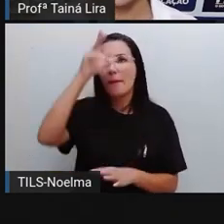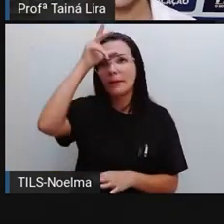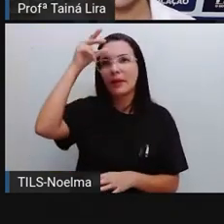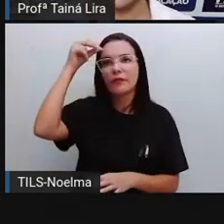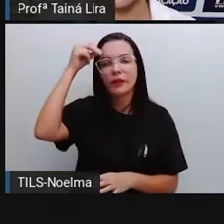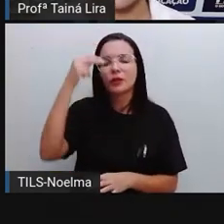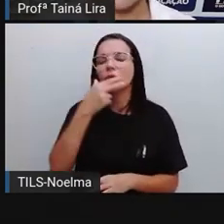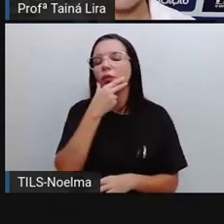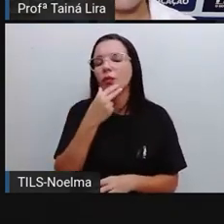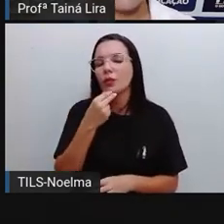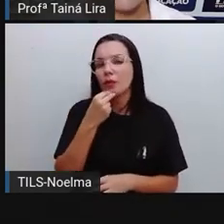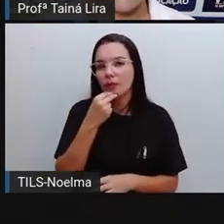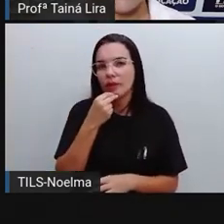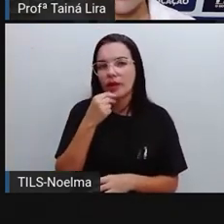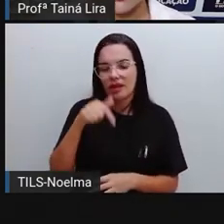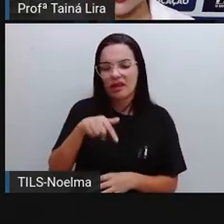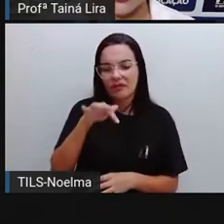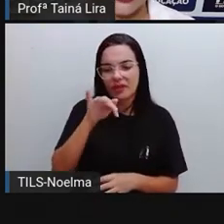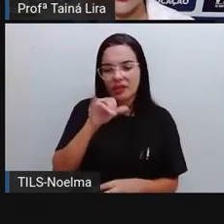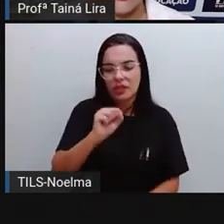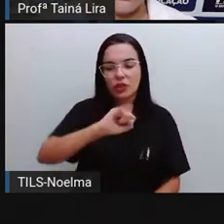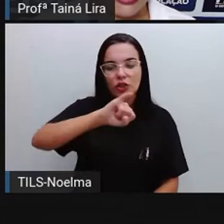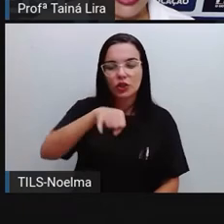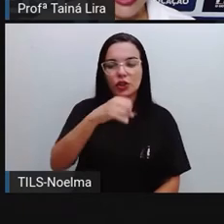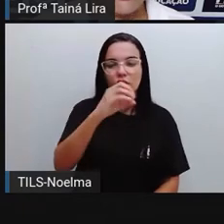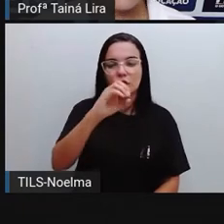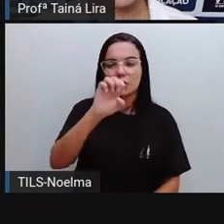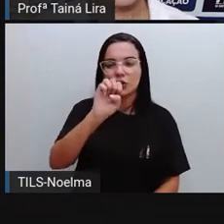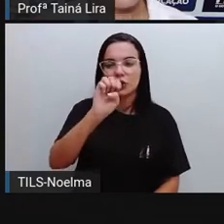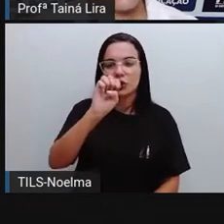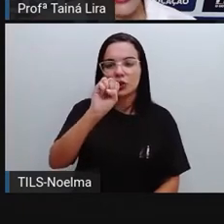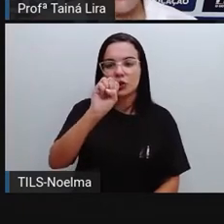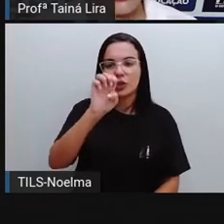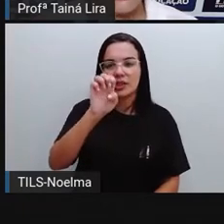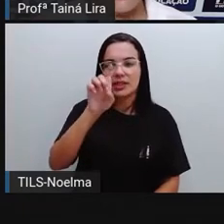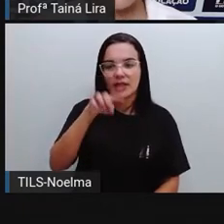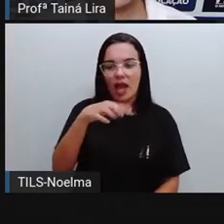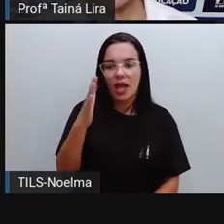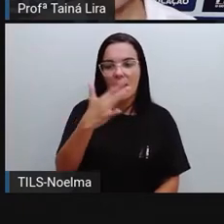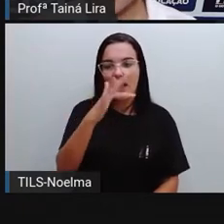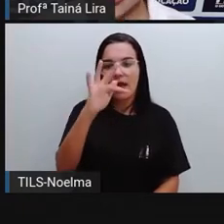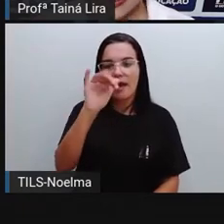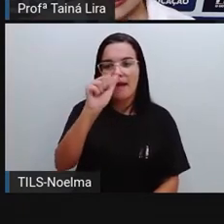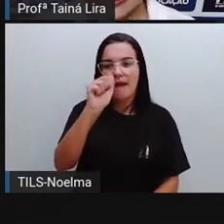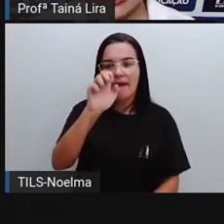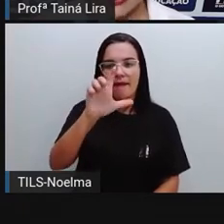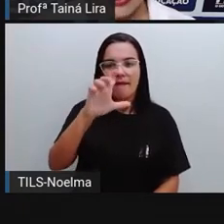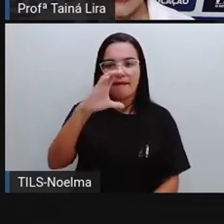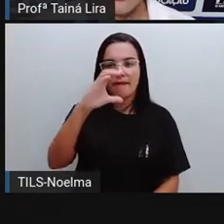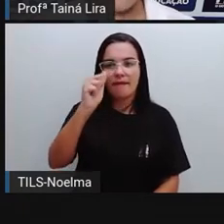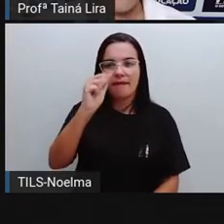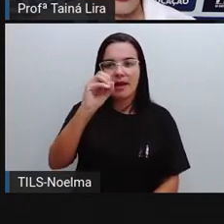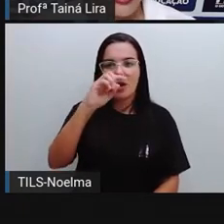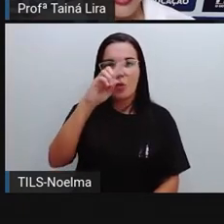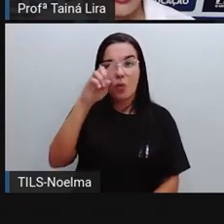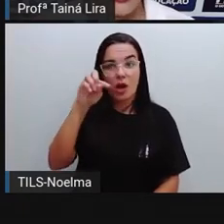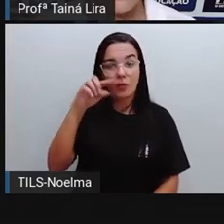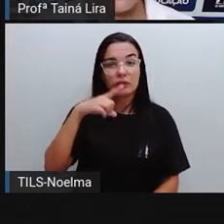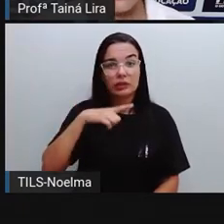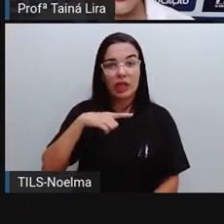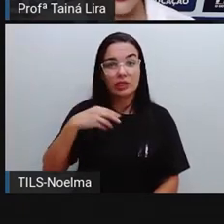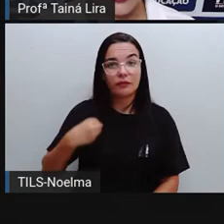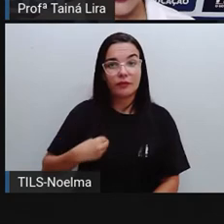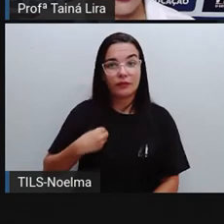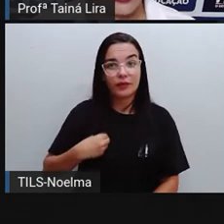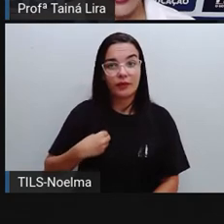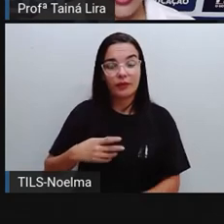José Falcão, ele estava em pleno exercício, né,